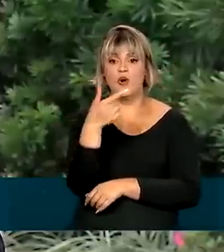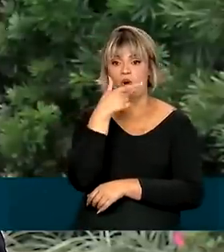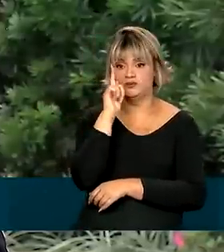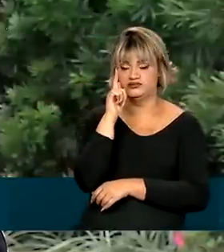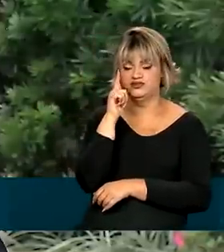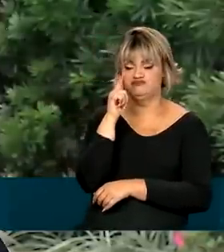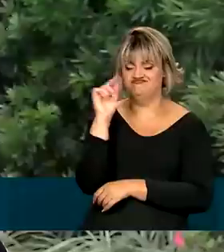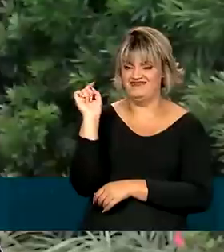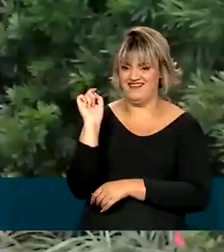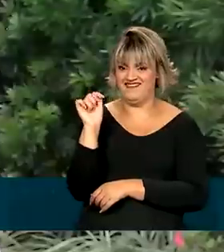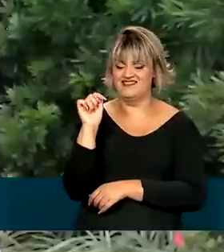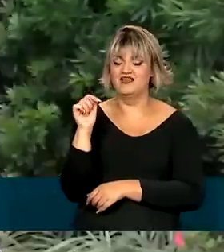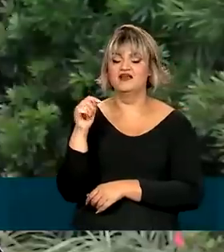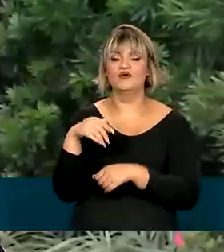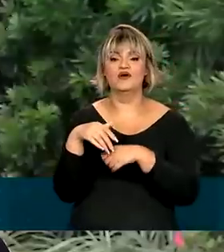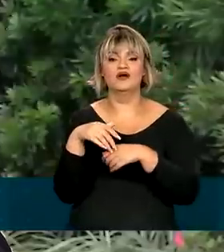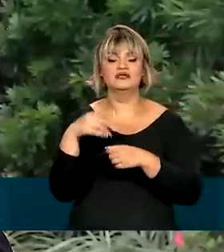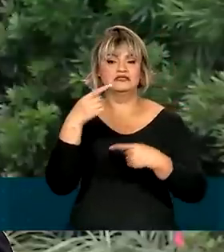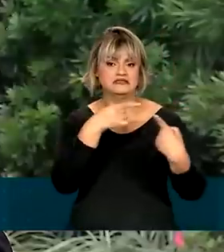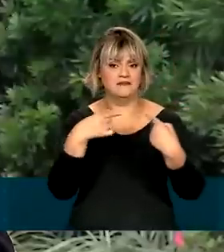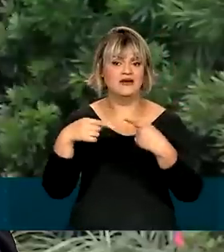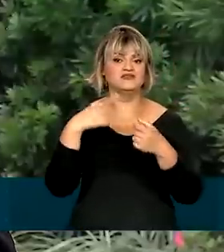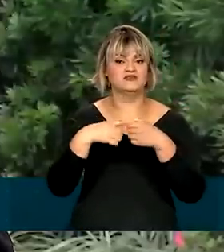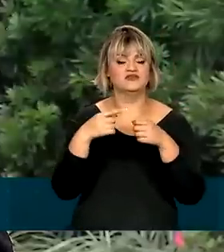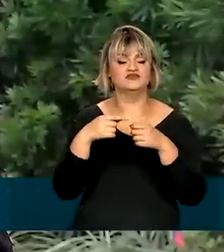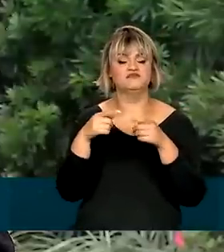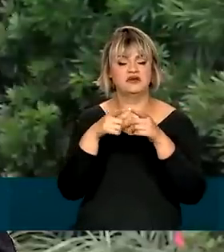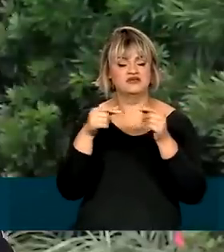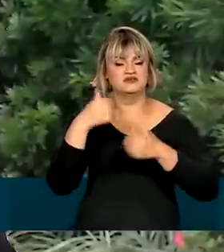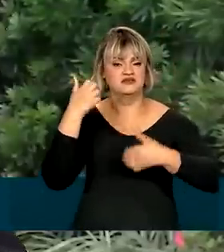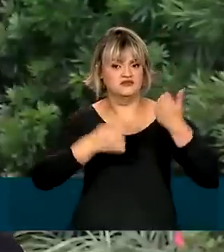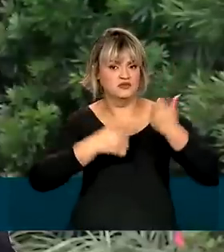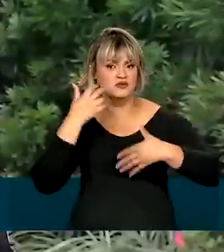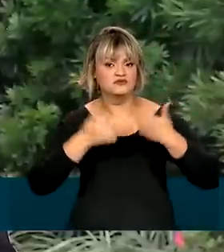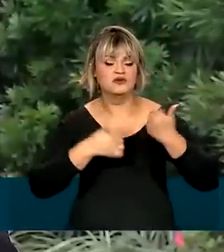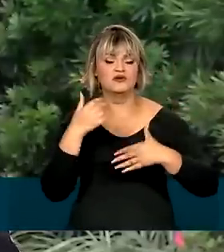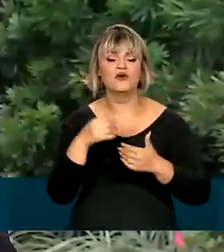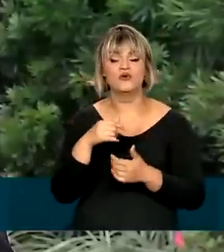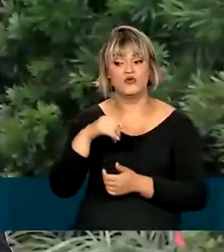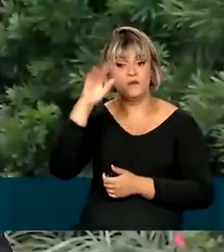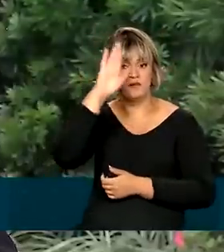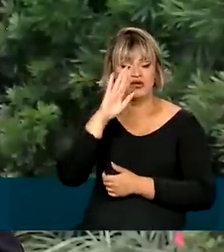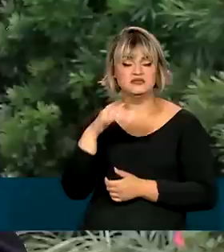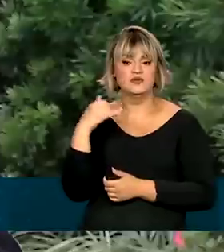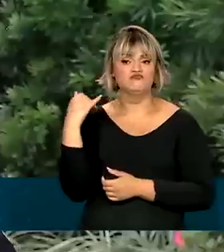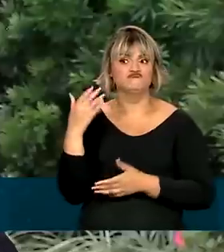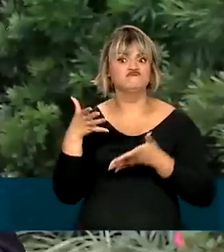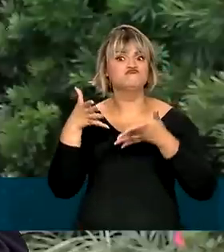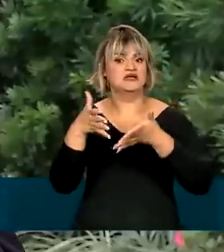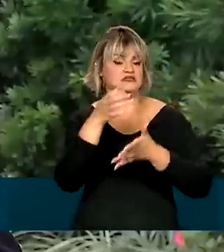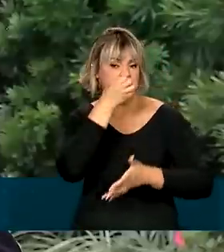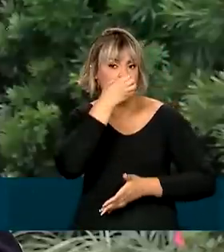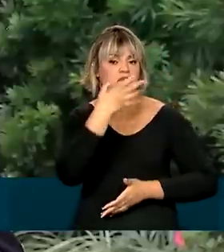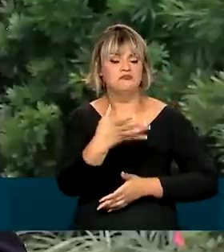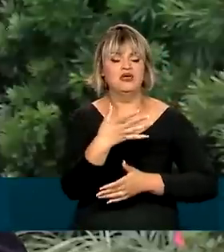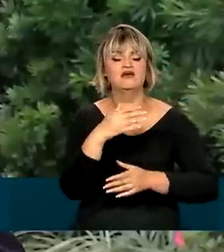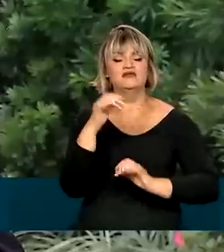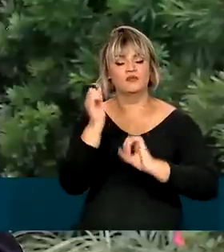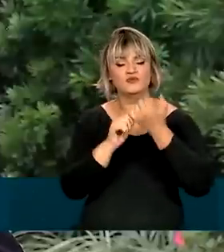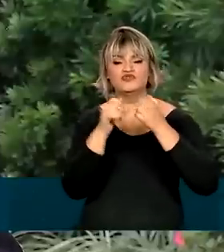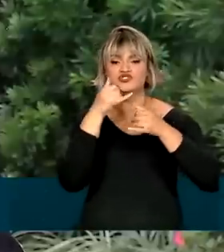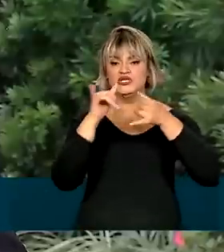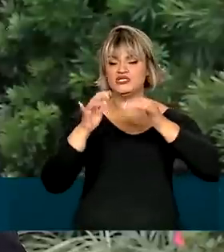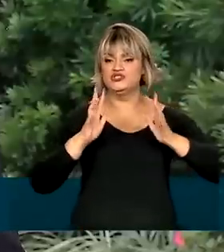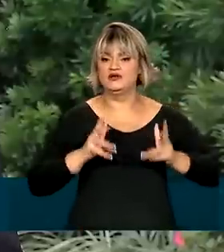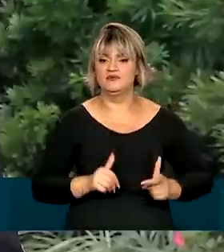o ministro do Meio Ambiente, ele participou desses debates aqui em Brasília e ele falou, afirmou, que o Brasil é uma parte relevante para o mundo sob a produção de